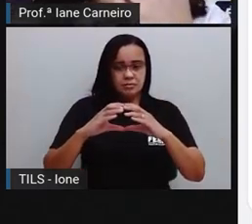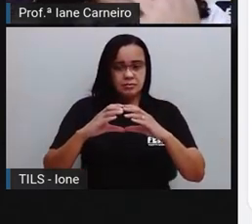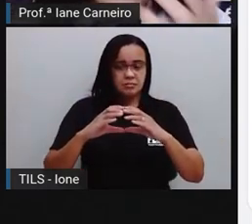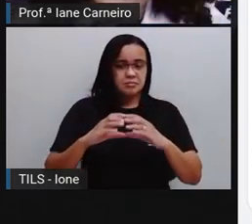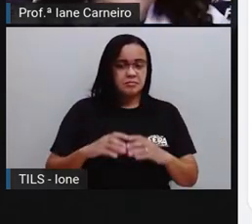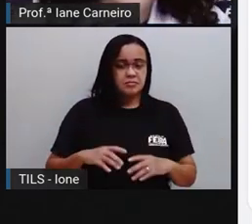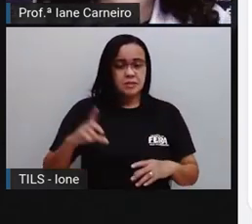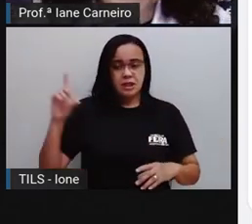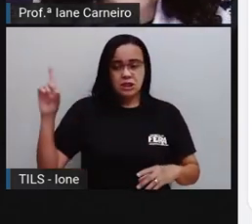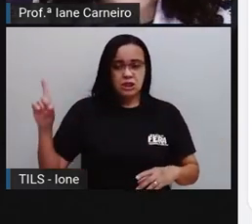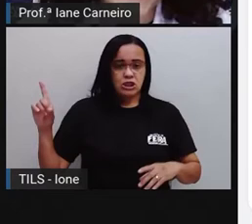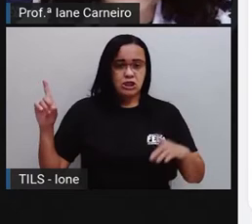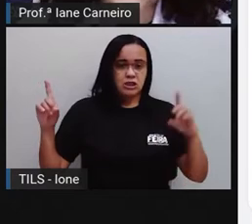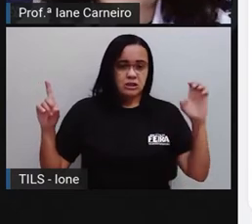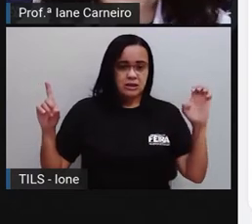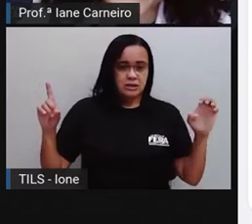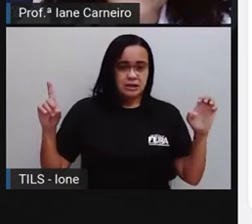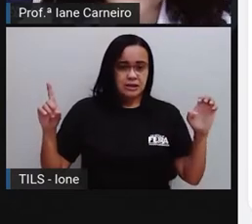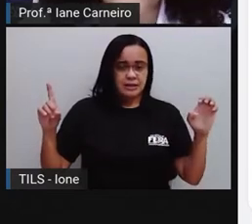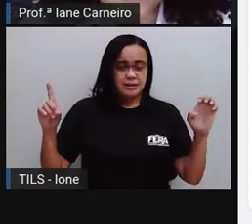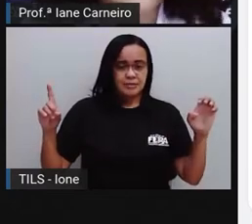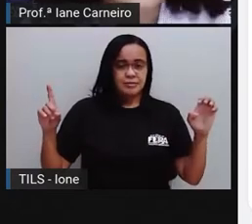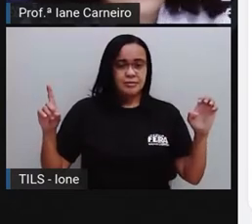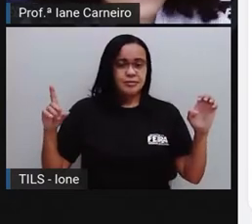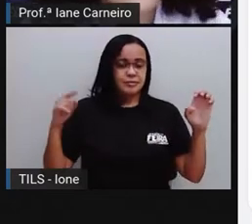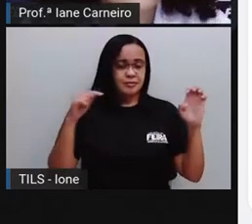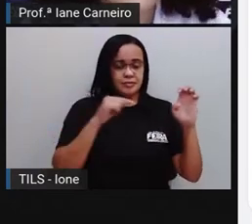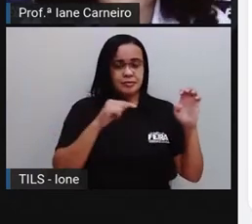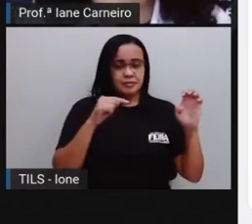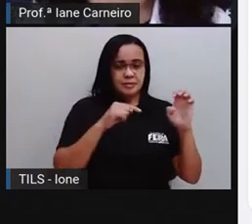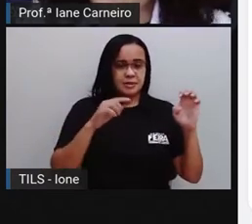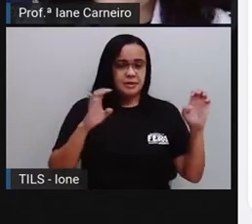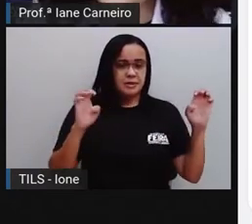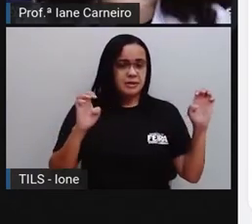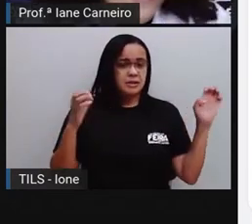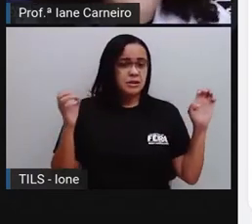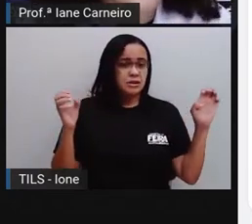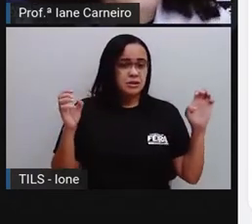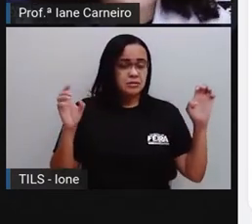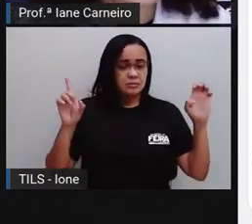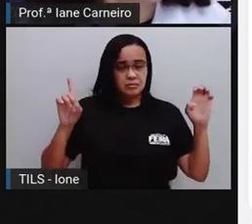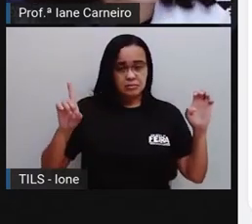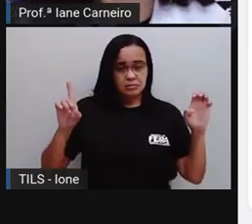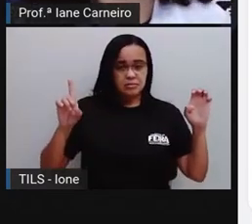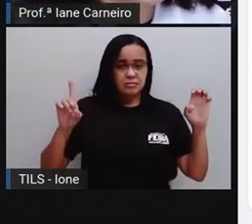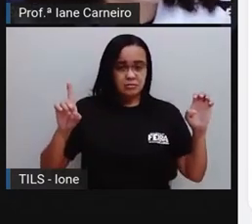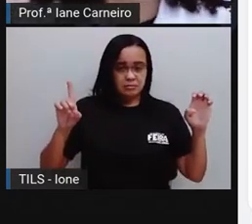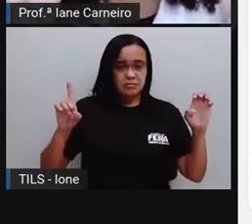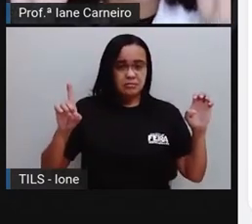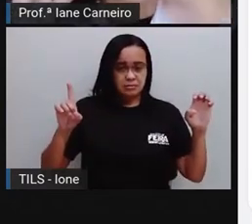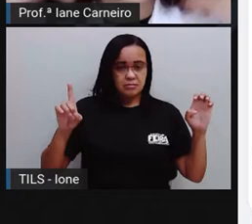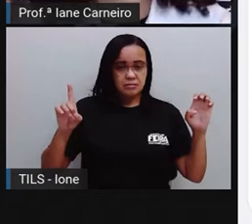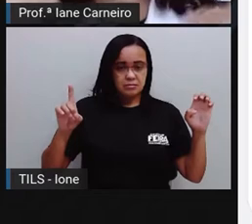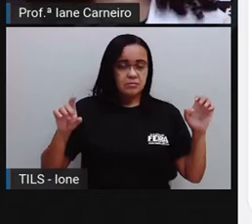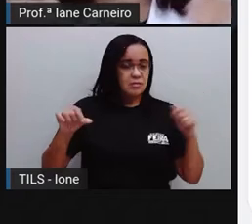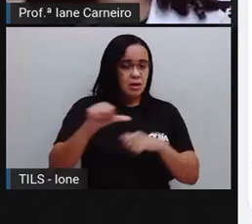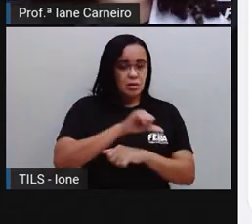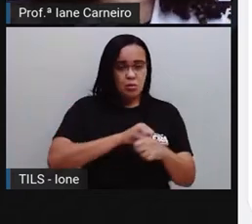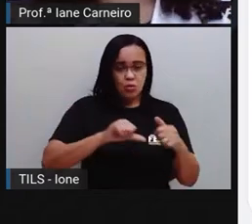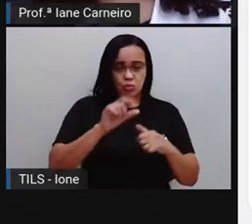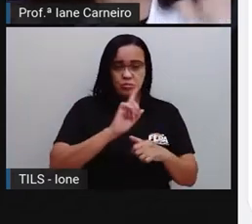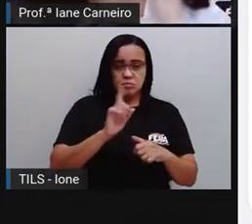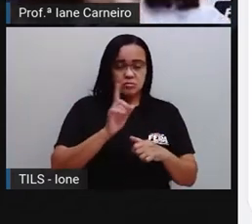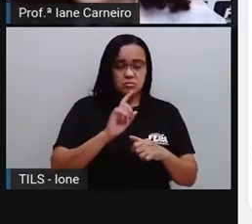aqui a gente vai conseguir agora descobrir onde é direito e esquerdo? Já sabemos, né? Não vai mudar. É uma regra, é uma